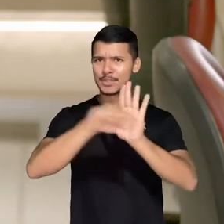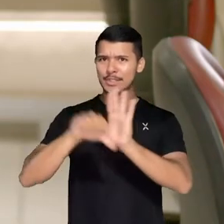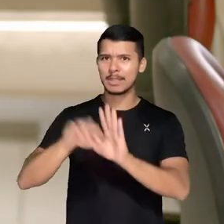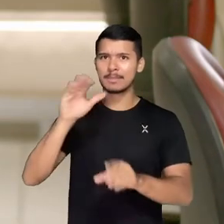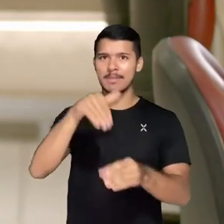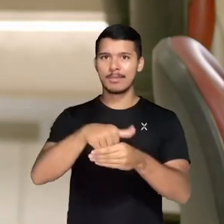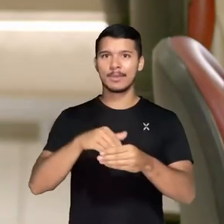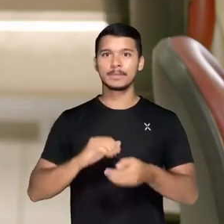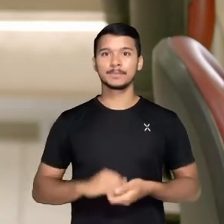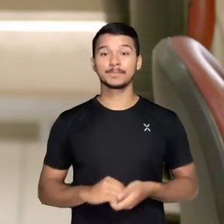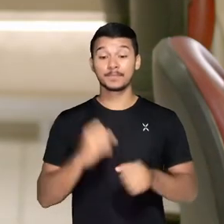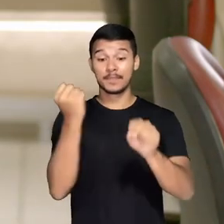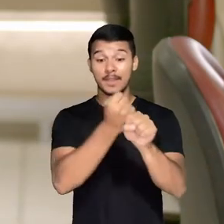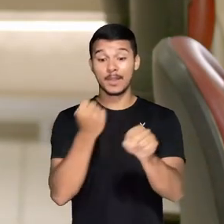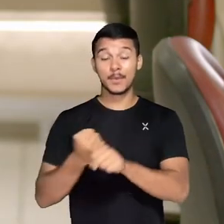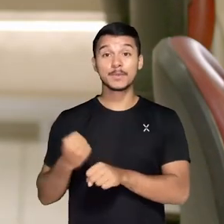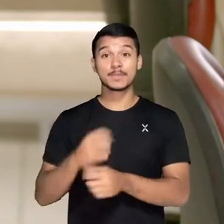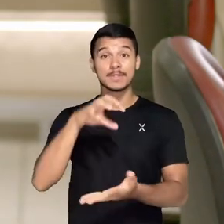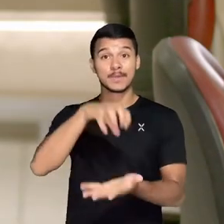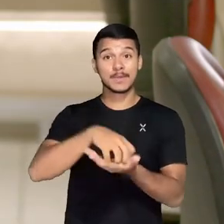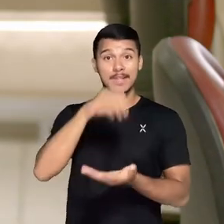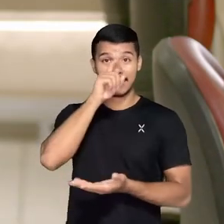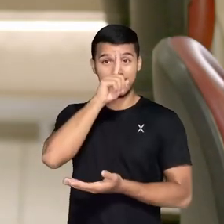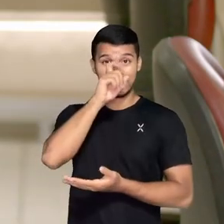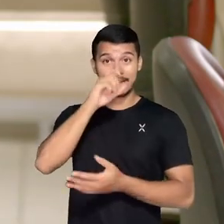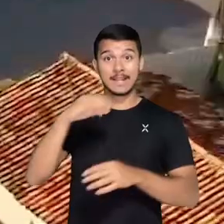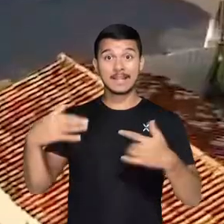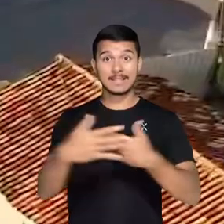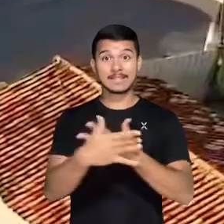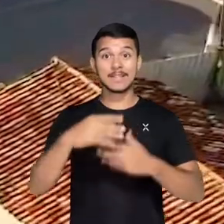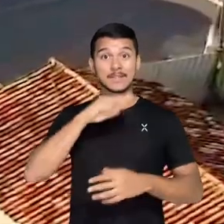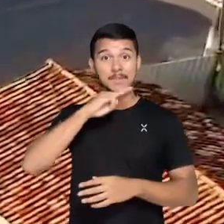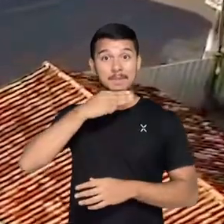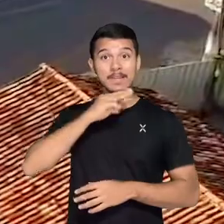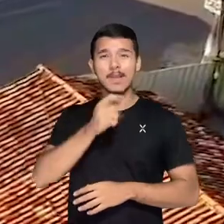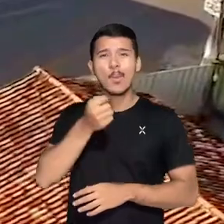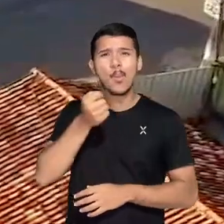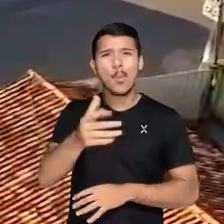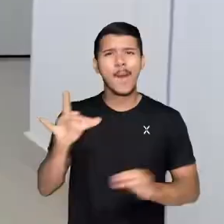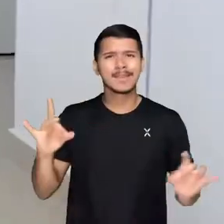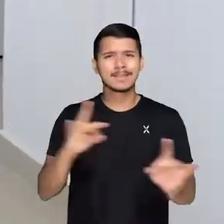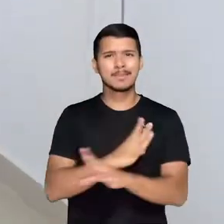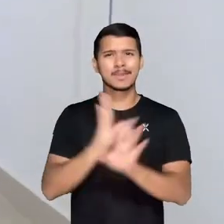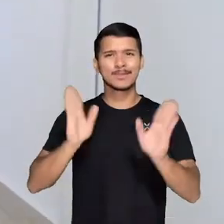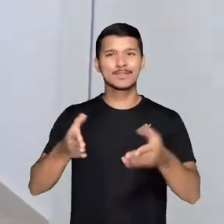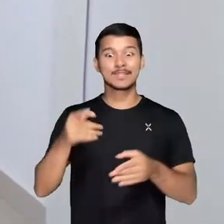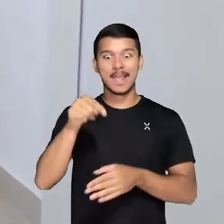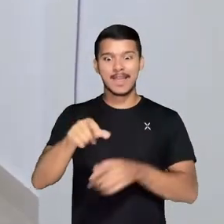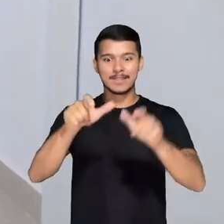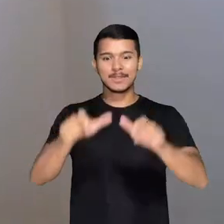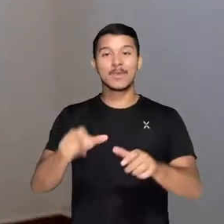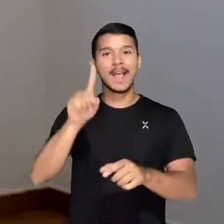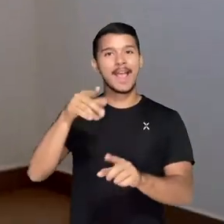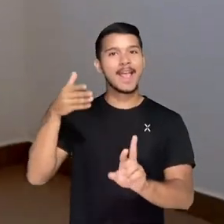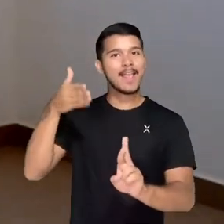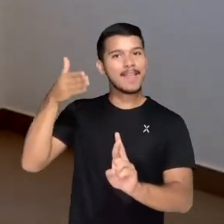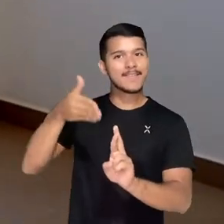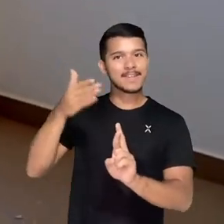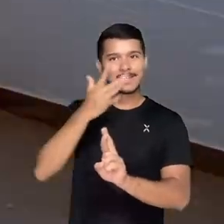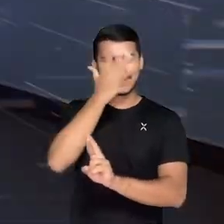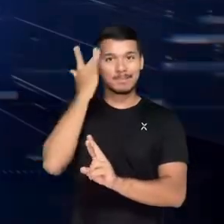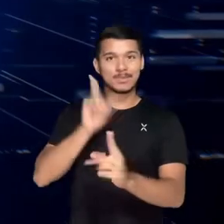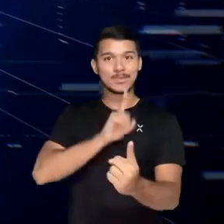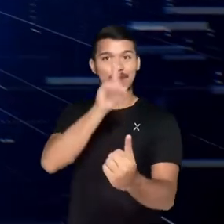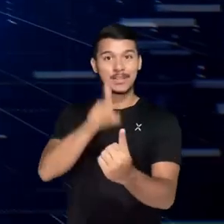Construção da Policlínica de Marabá avança e 96% da obra está concluída. Espaço será referência no atendimento a pessoas com